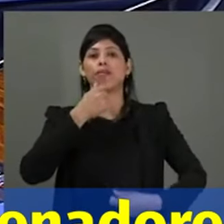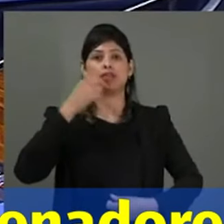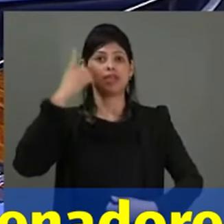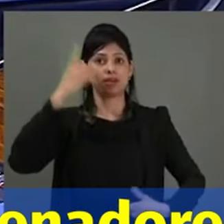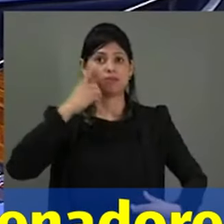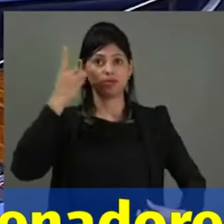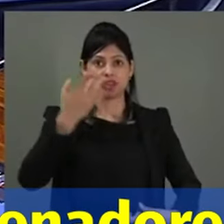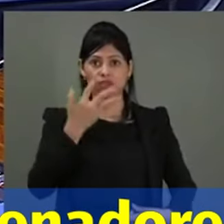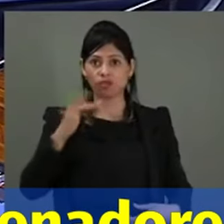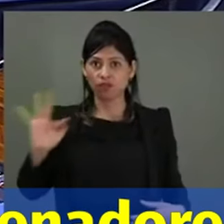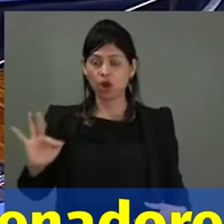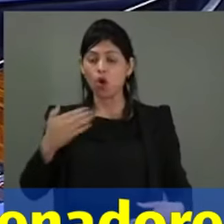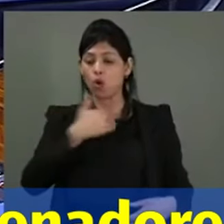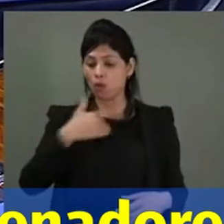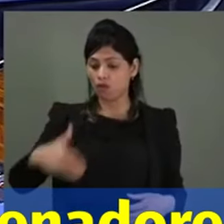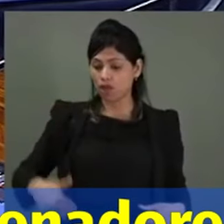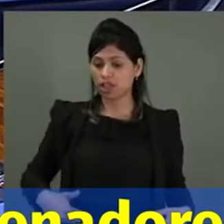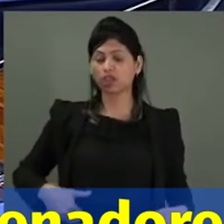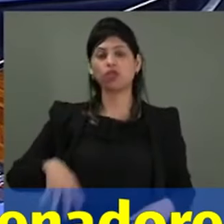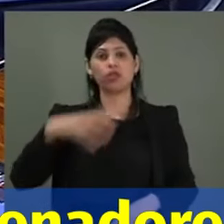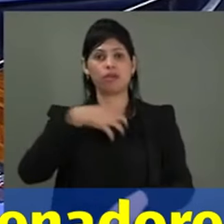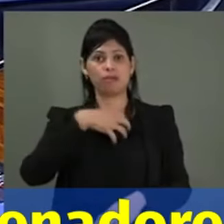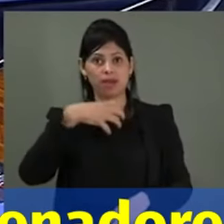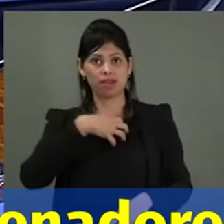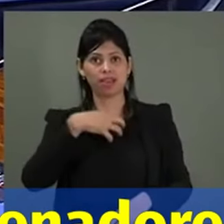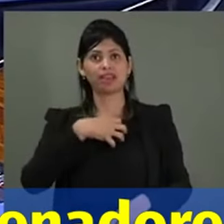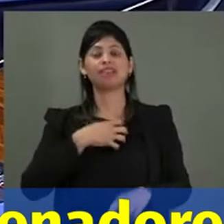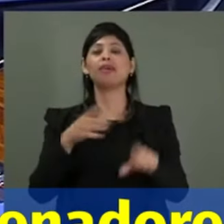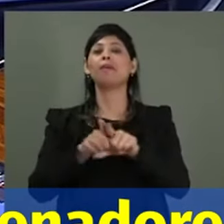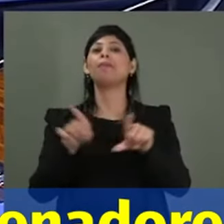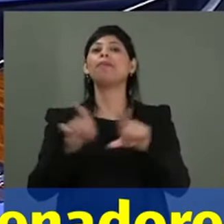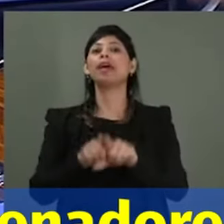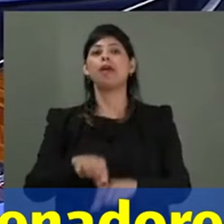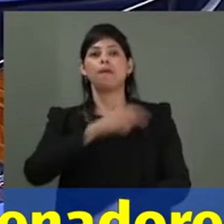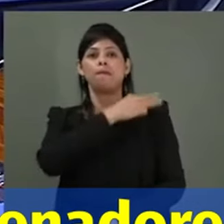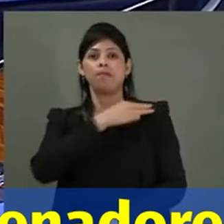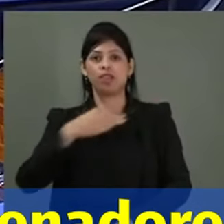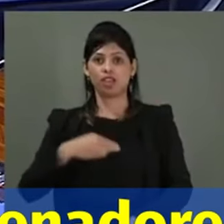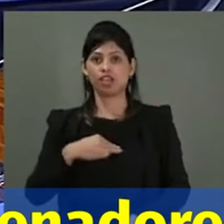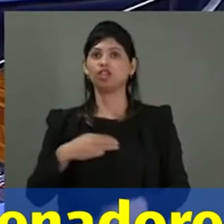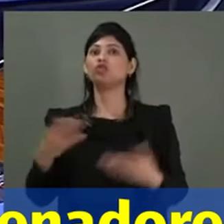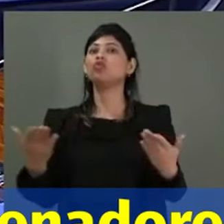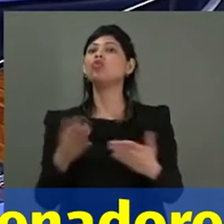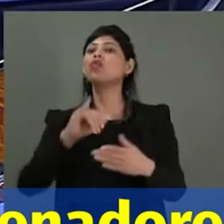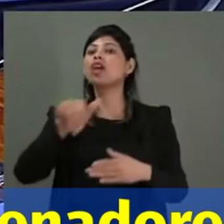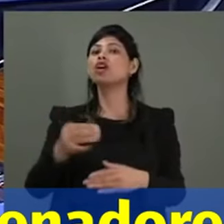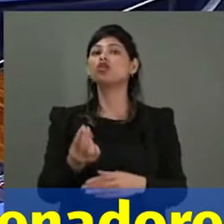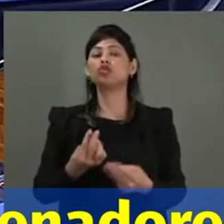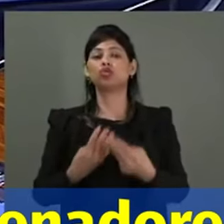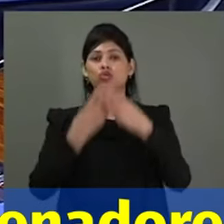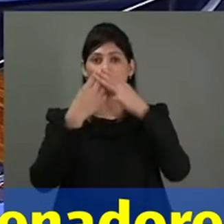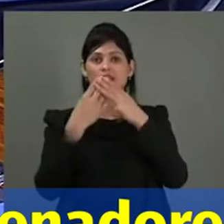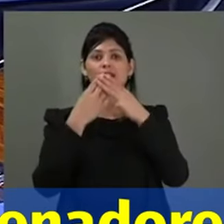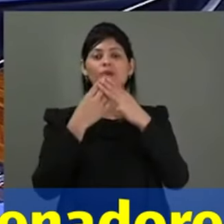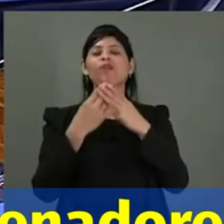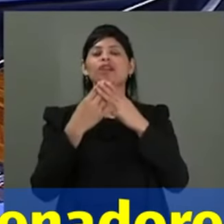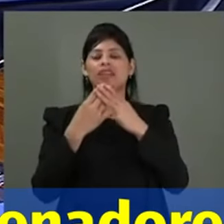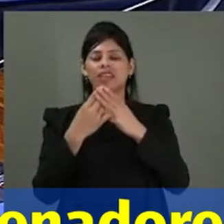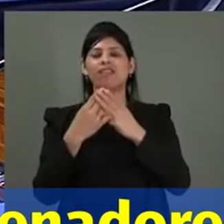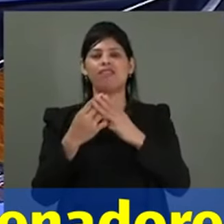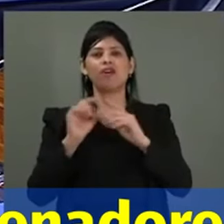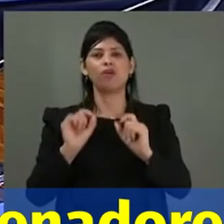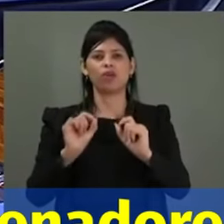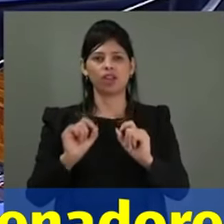federal, governador da Bahia, ministro, hoje senador, líder do governo, judeu, e certamente fará uma defesa